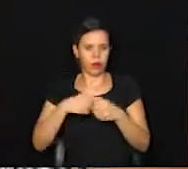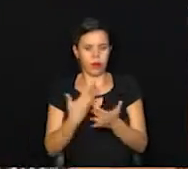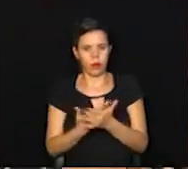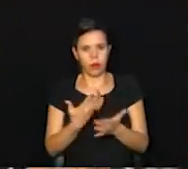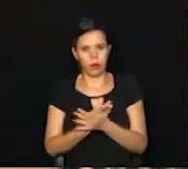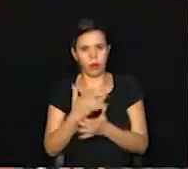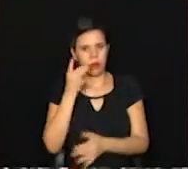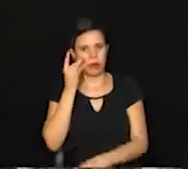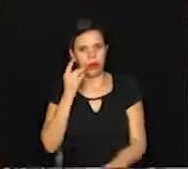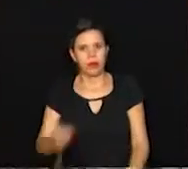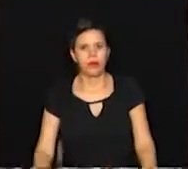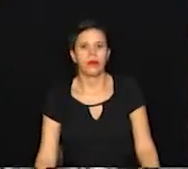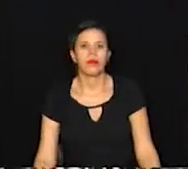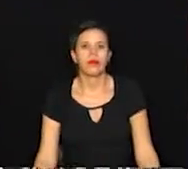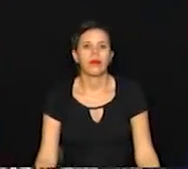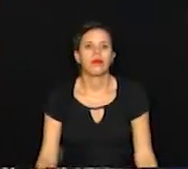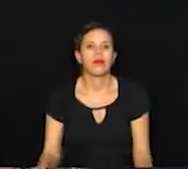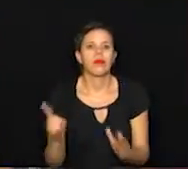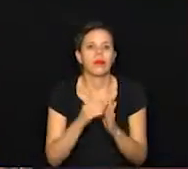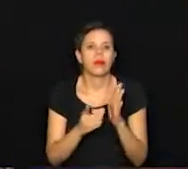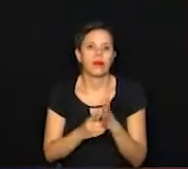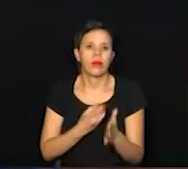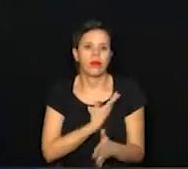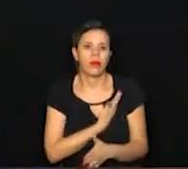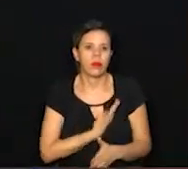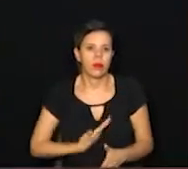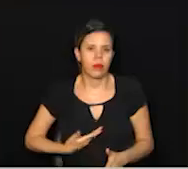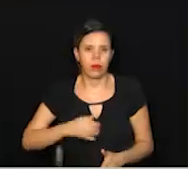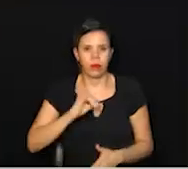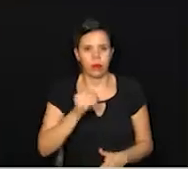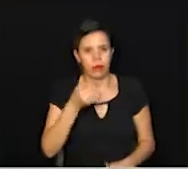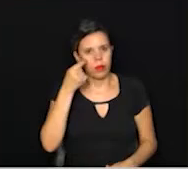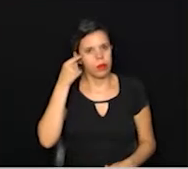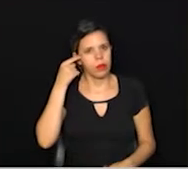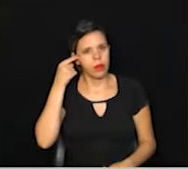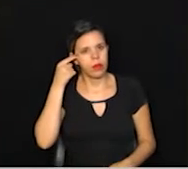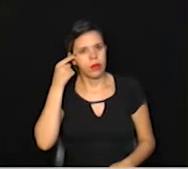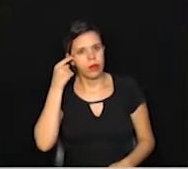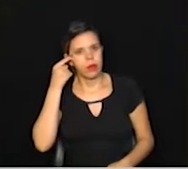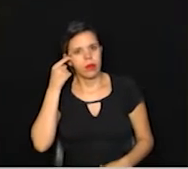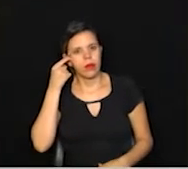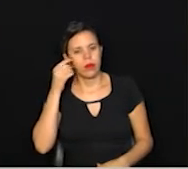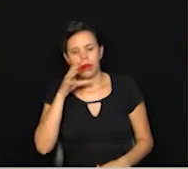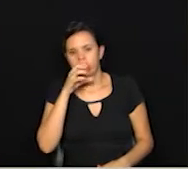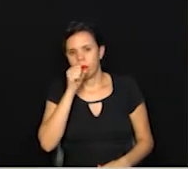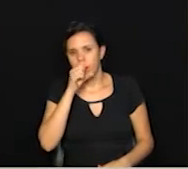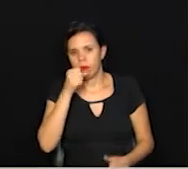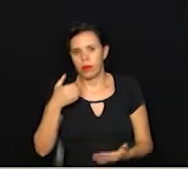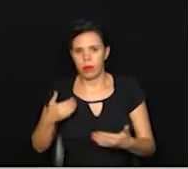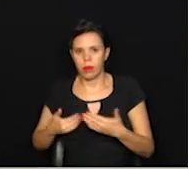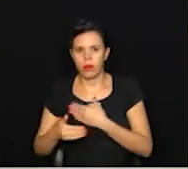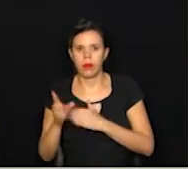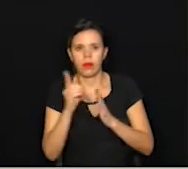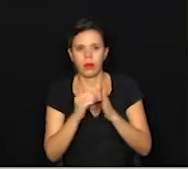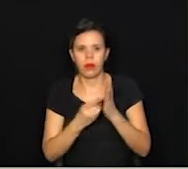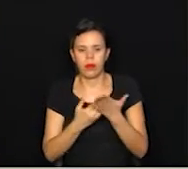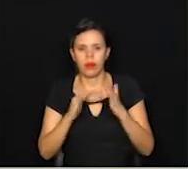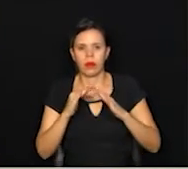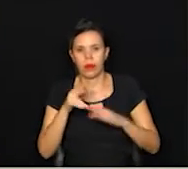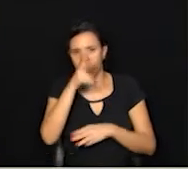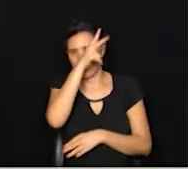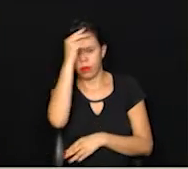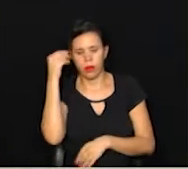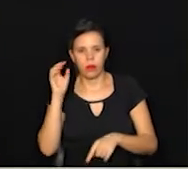aulas presenciais decretadas pelo governador João Dória. O que saiu no sábado agora, um decreto autorizando as escolas